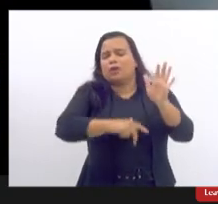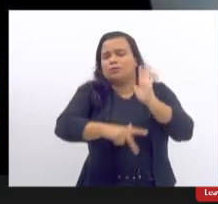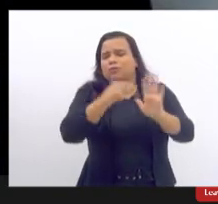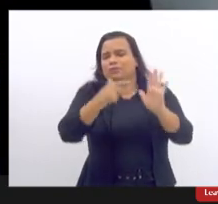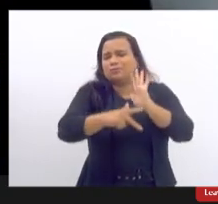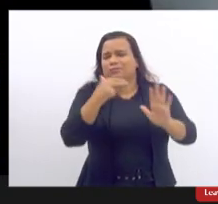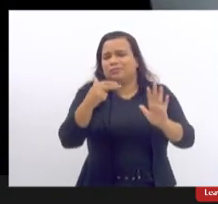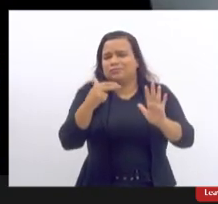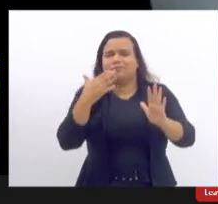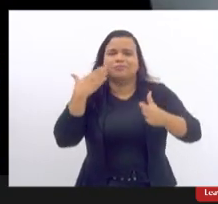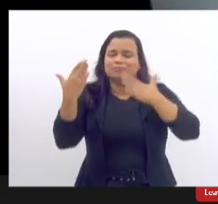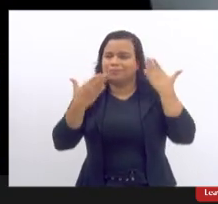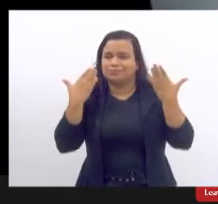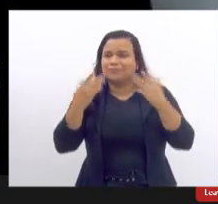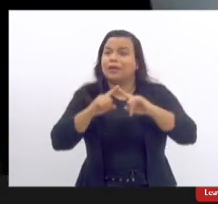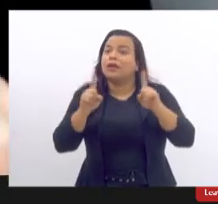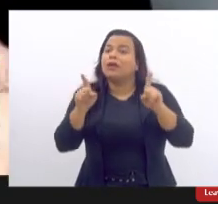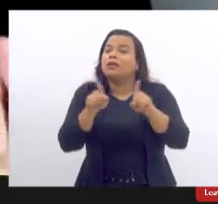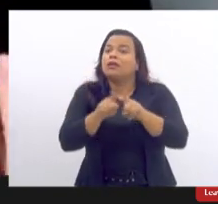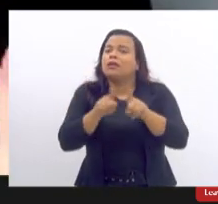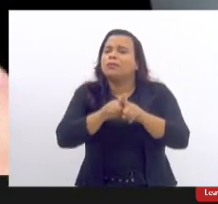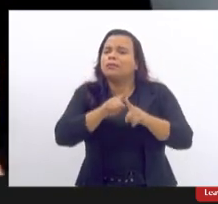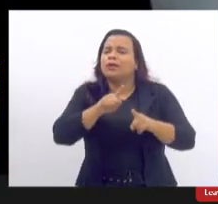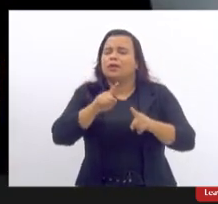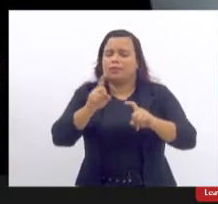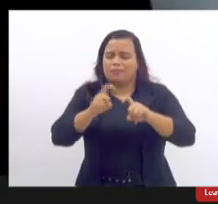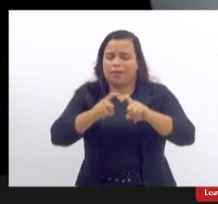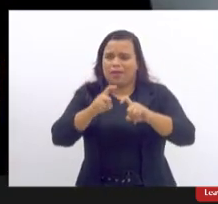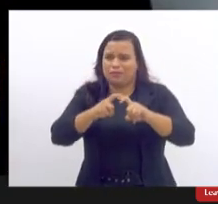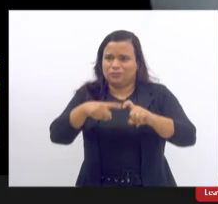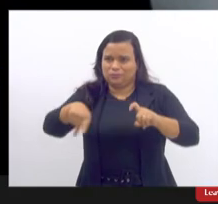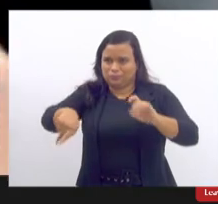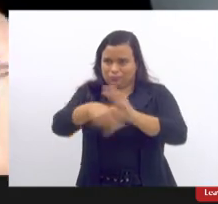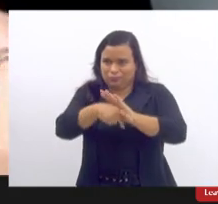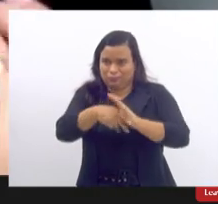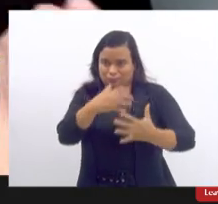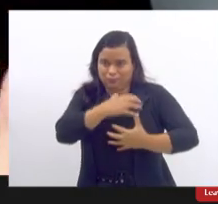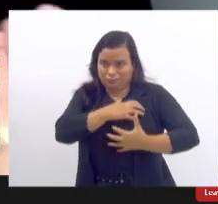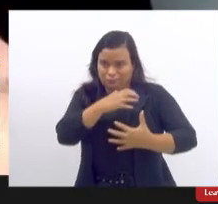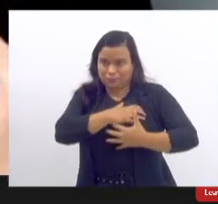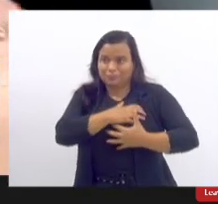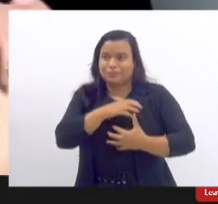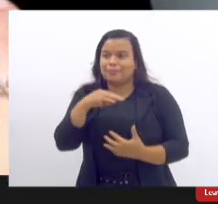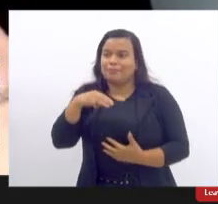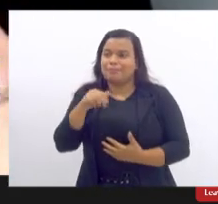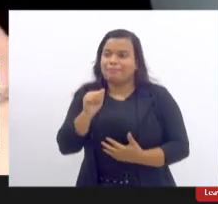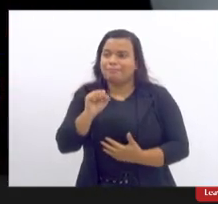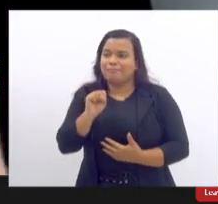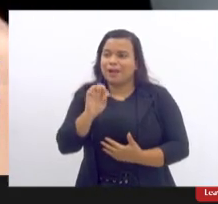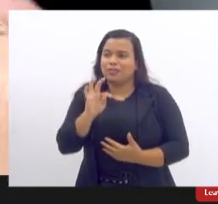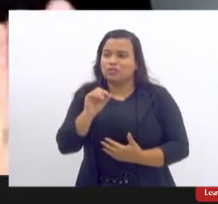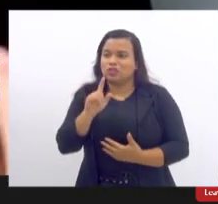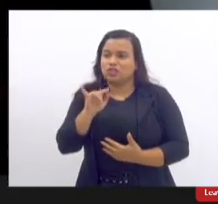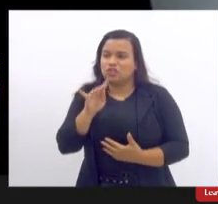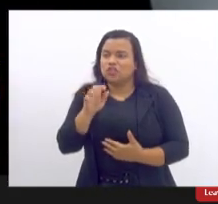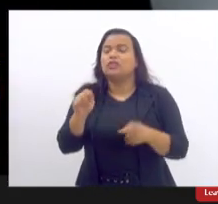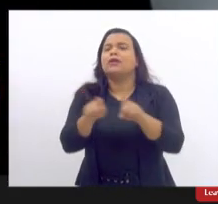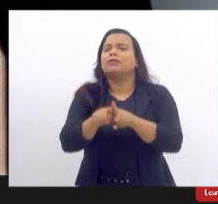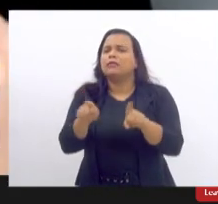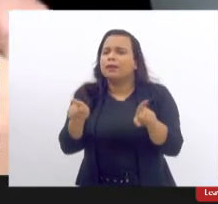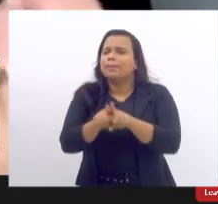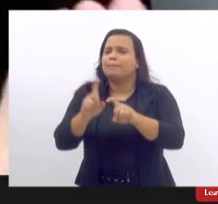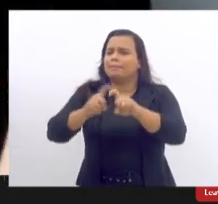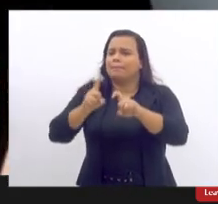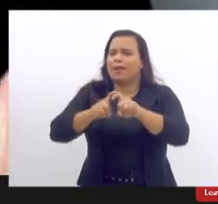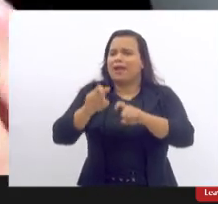mastologistas e aos reumatologistas porque esse tipo de diagnóstico de síndrome ásia de